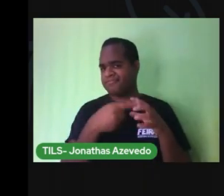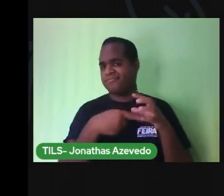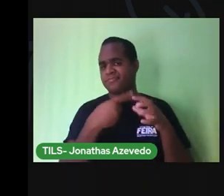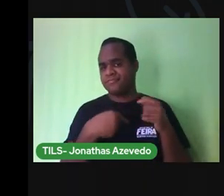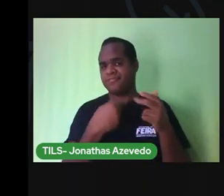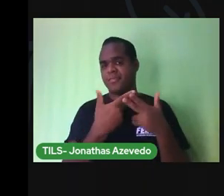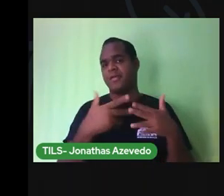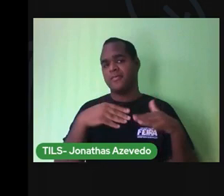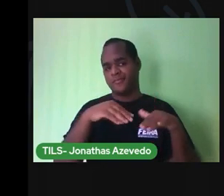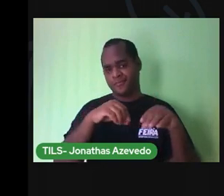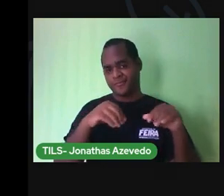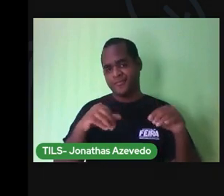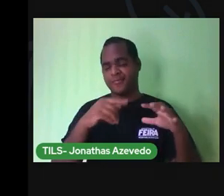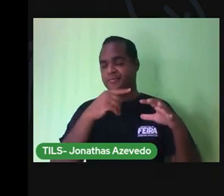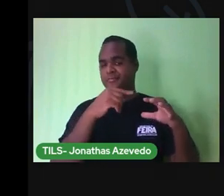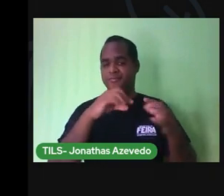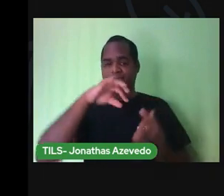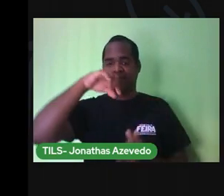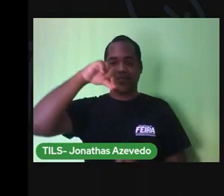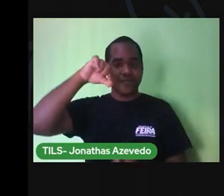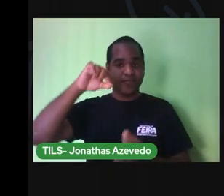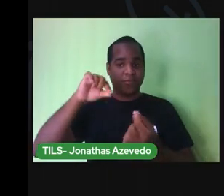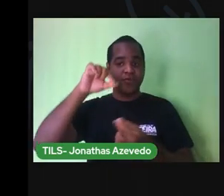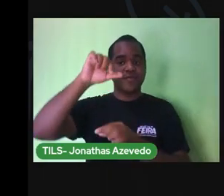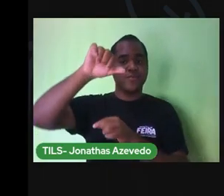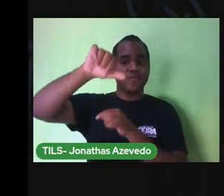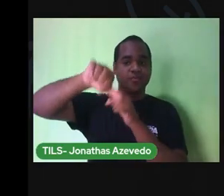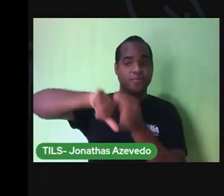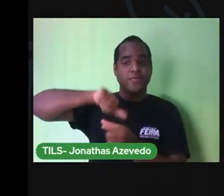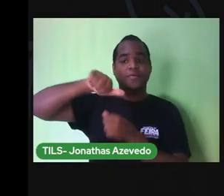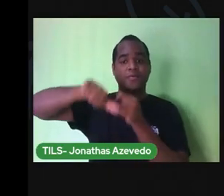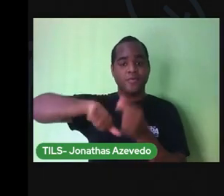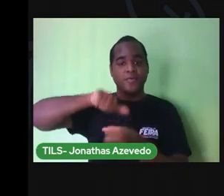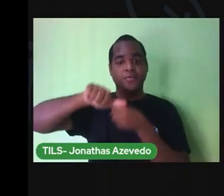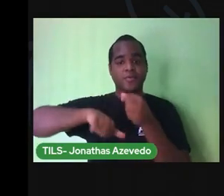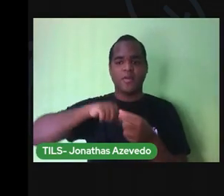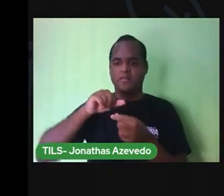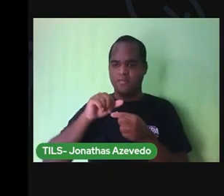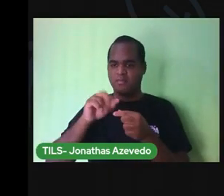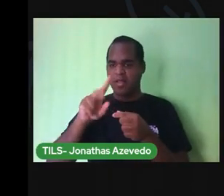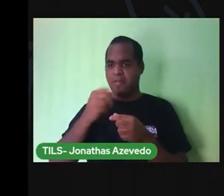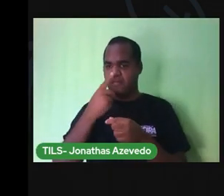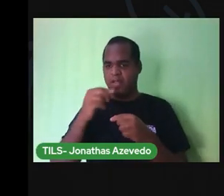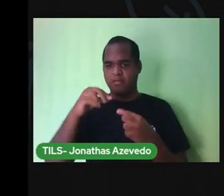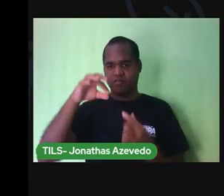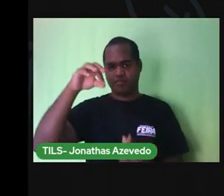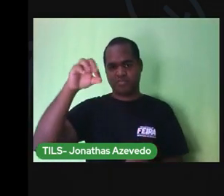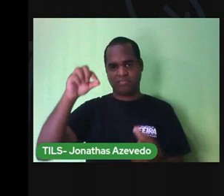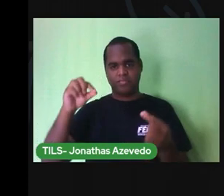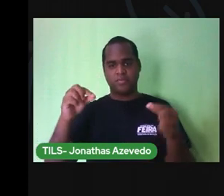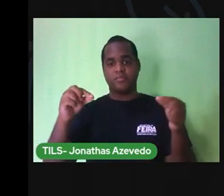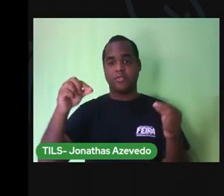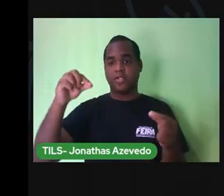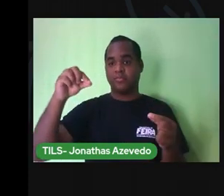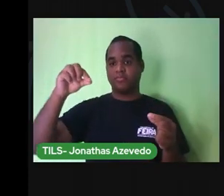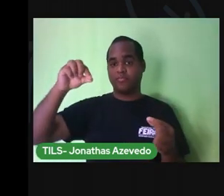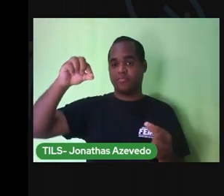gira. Mas ele não gira assim, um pezinho não, tá bom? Ele vai girar assim.